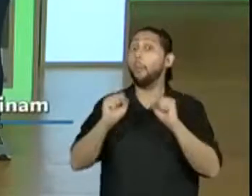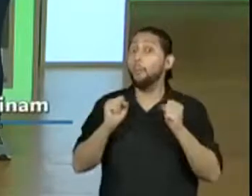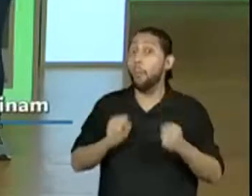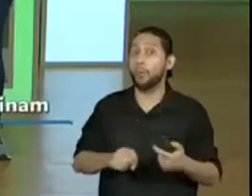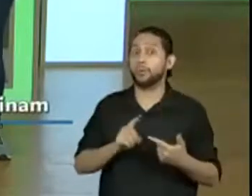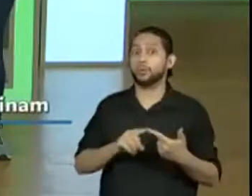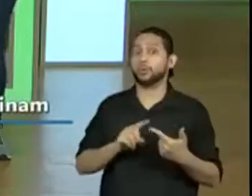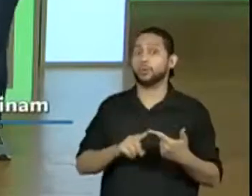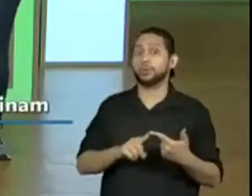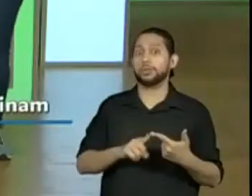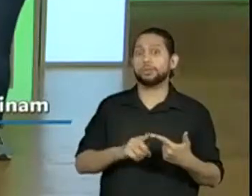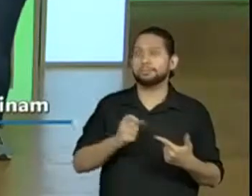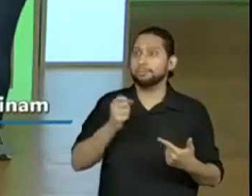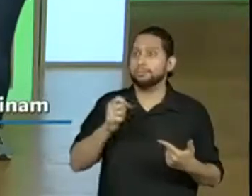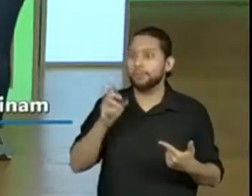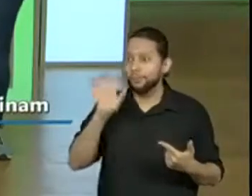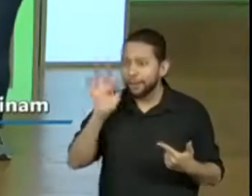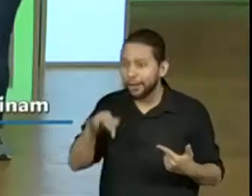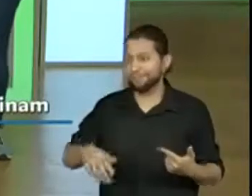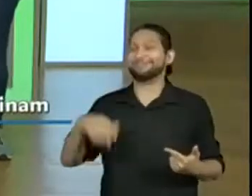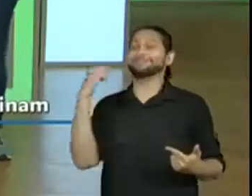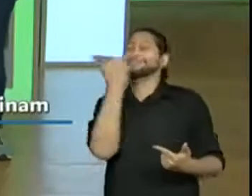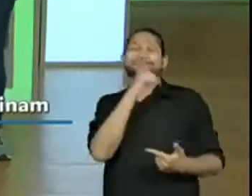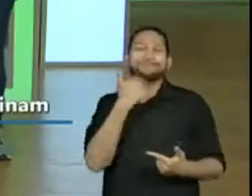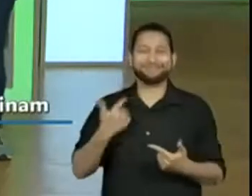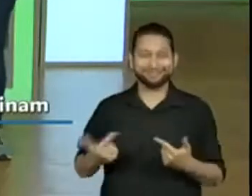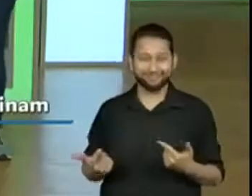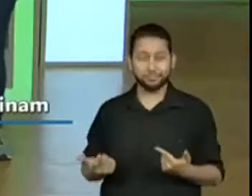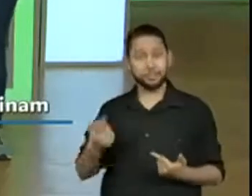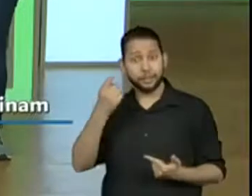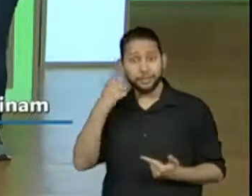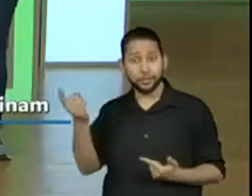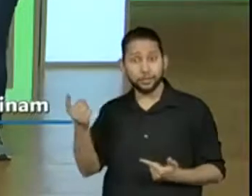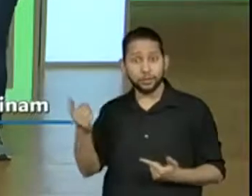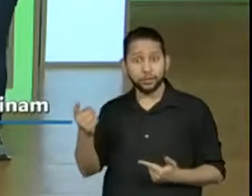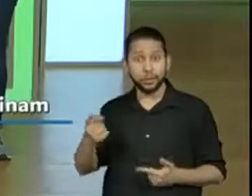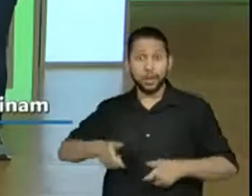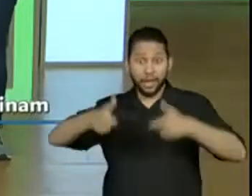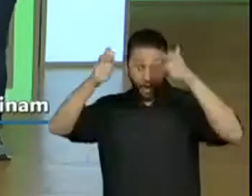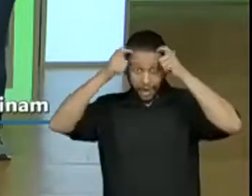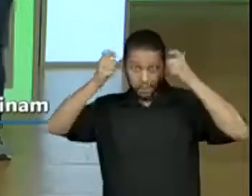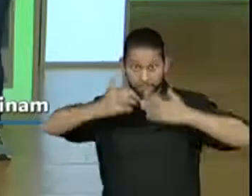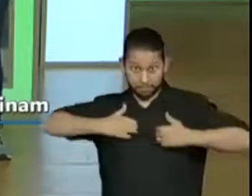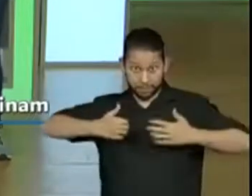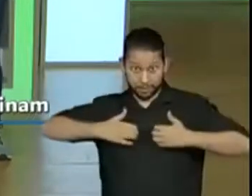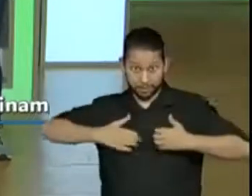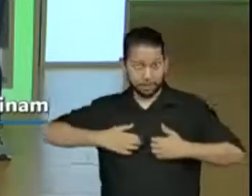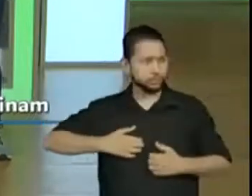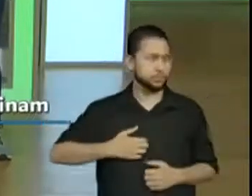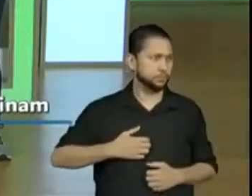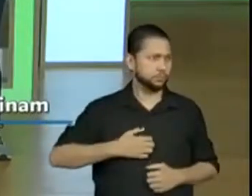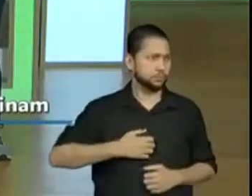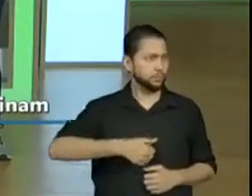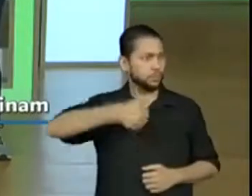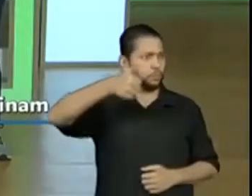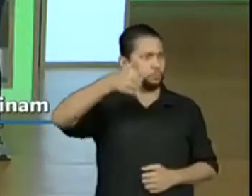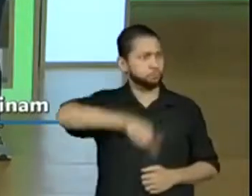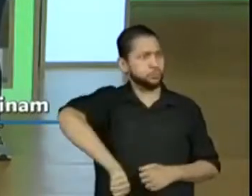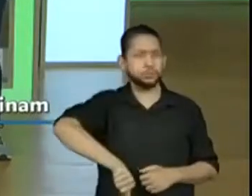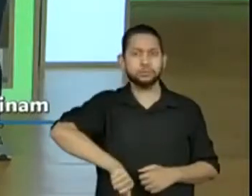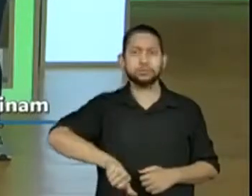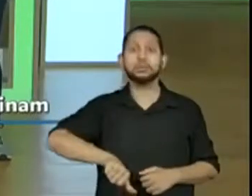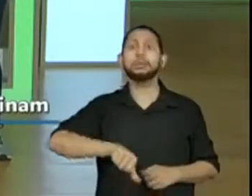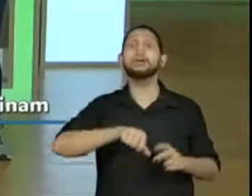ela é impactante. Como foi impactante aí no Rei dos Macacos? Simplesmente, os dois homens estavam